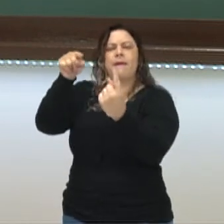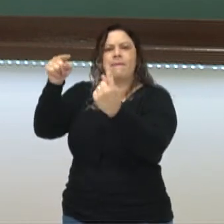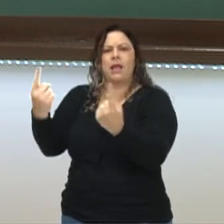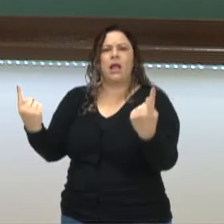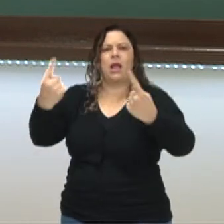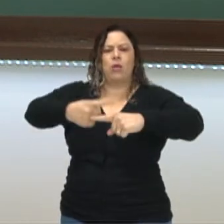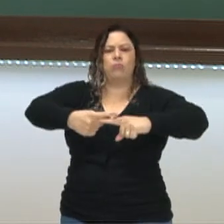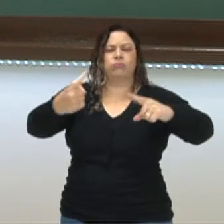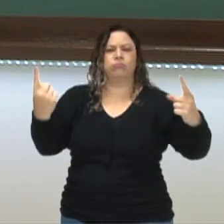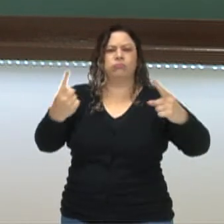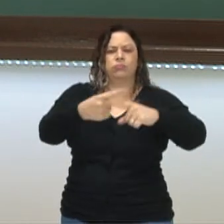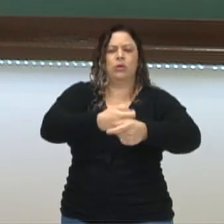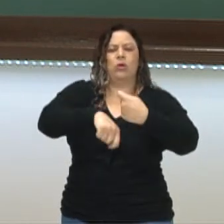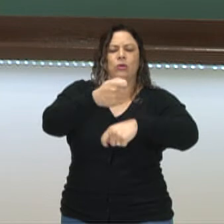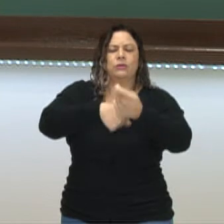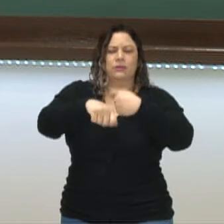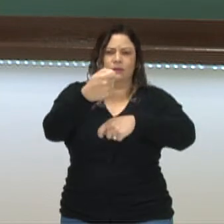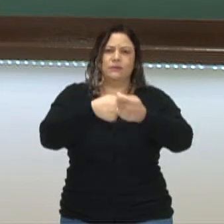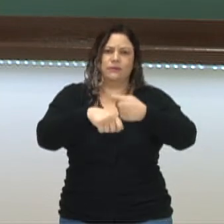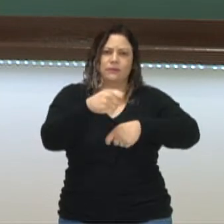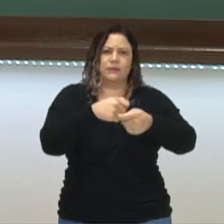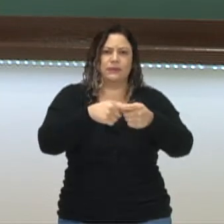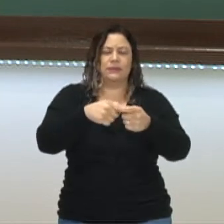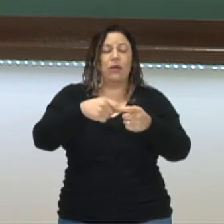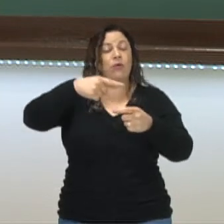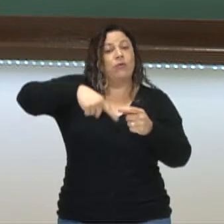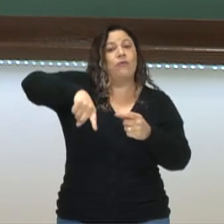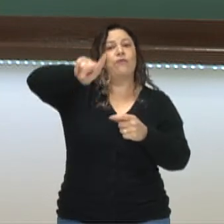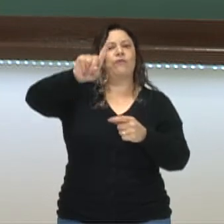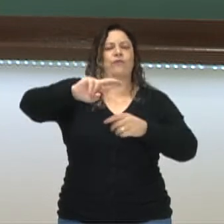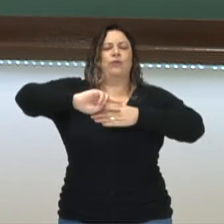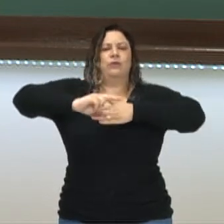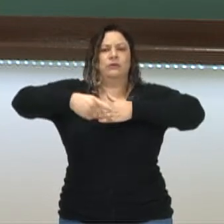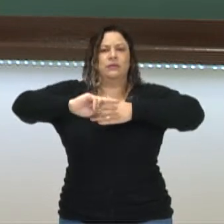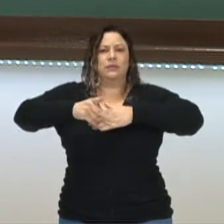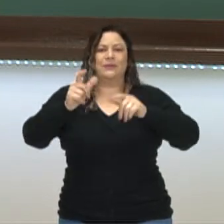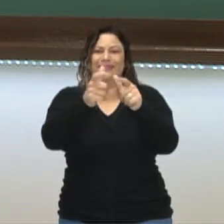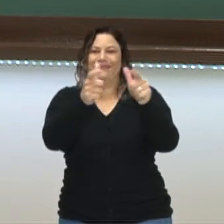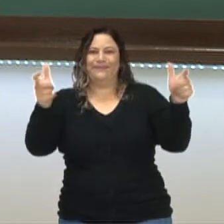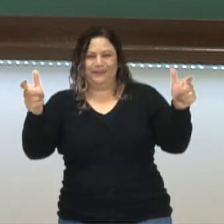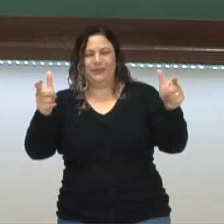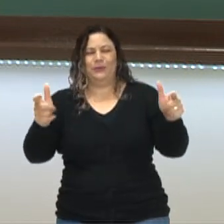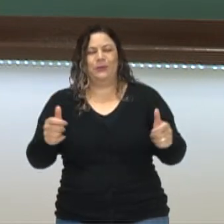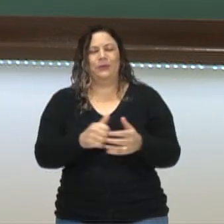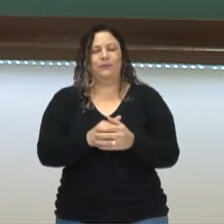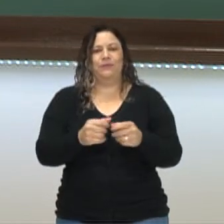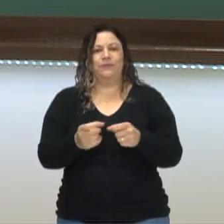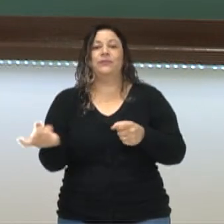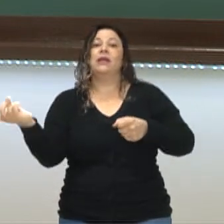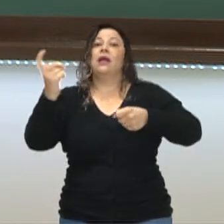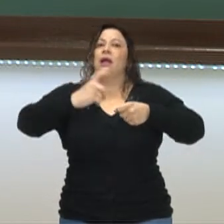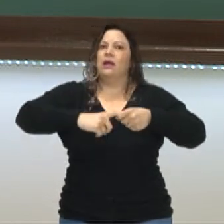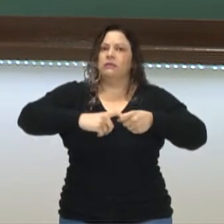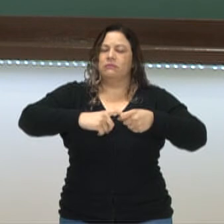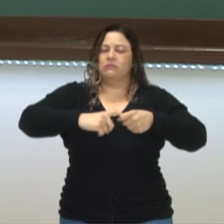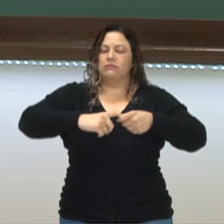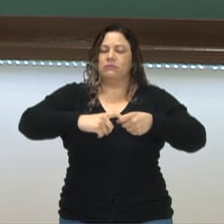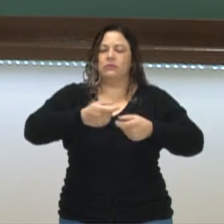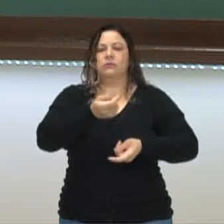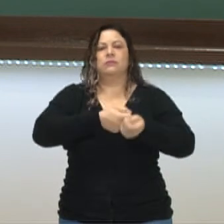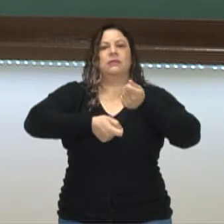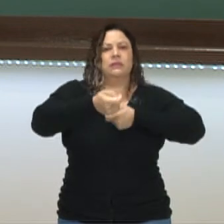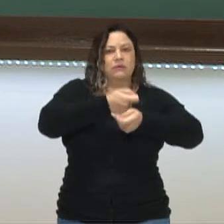de rotas comerciais. Que foi a maior consequência das cruzadas. A retomada do comércio com